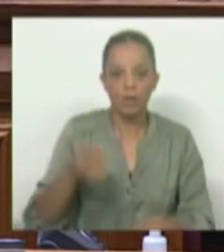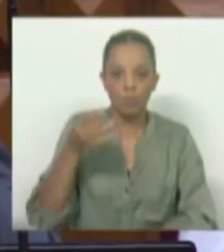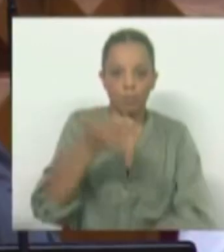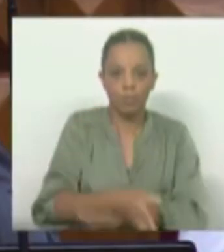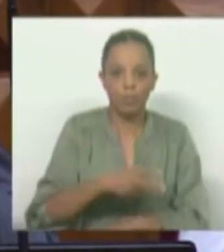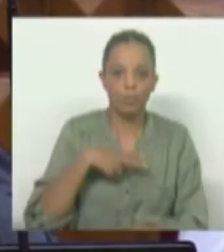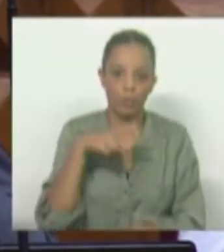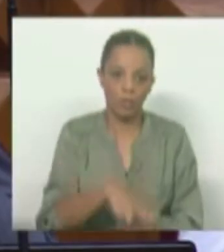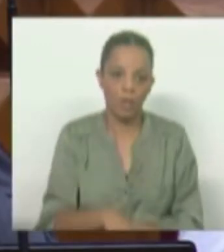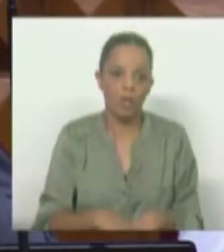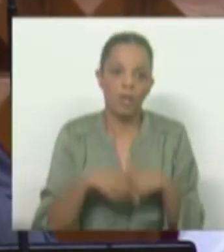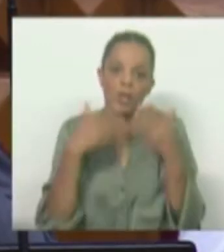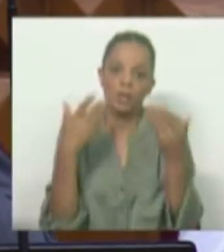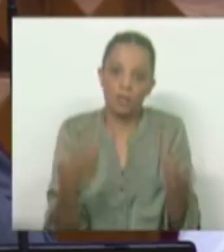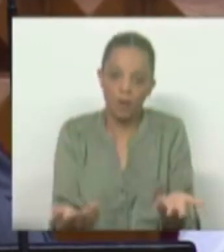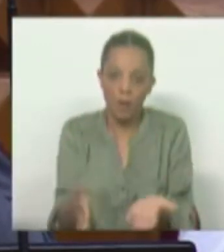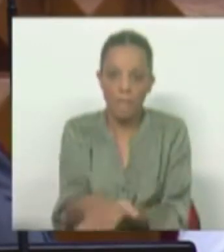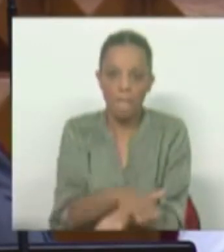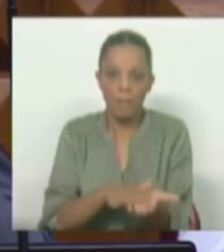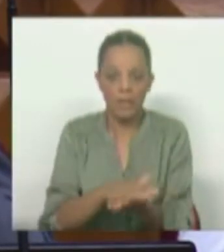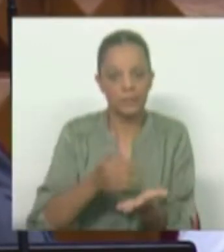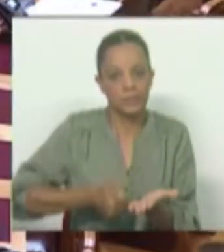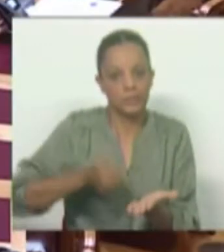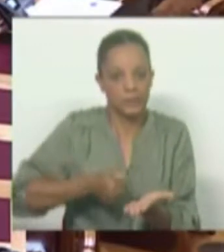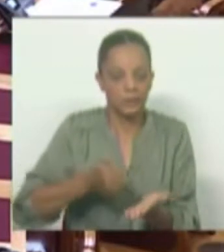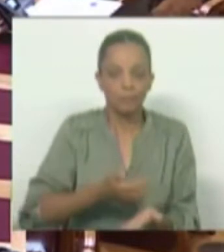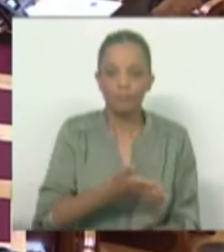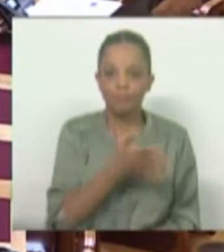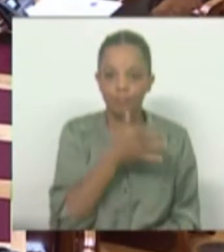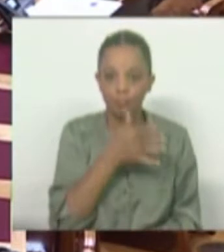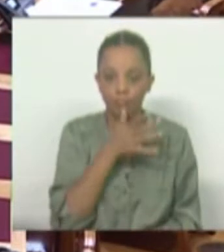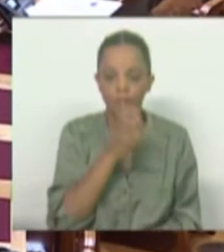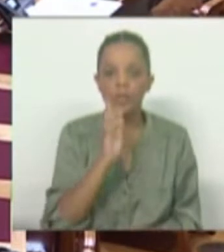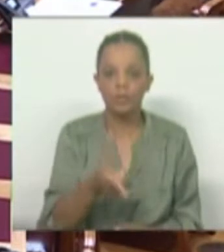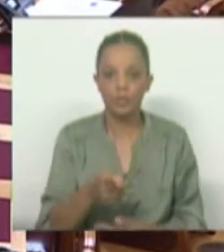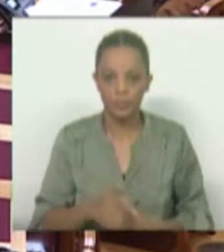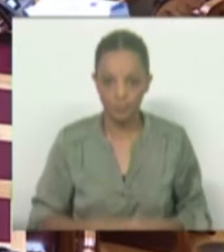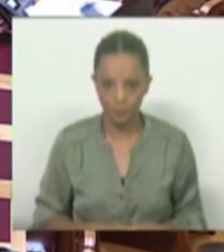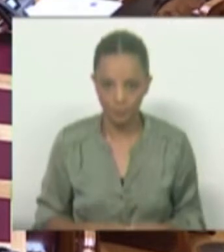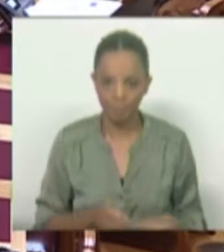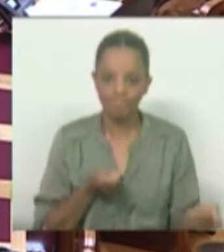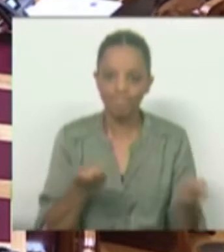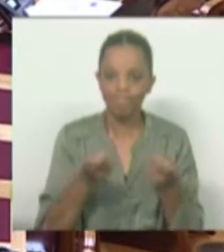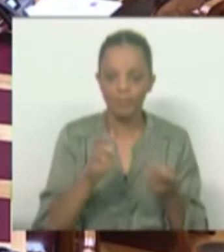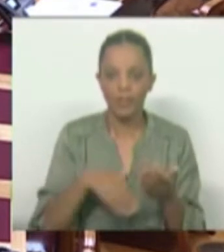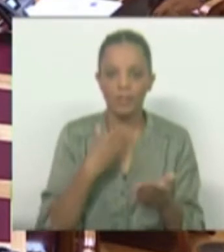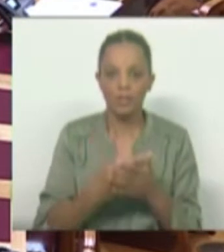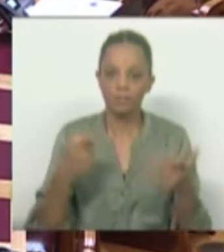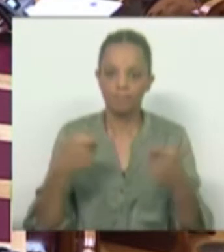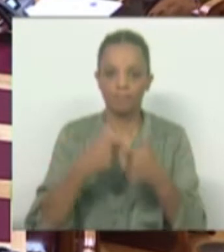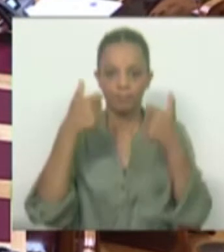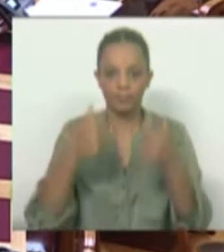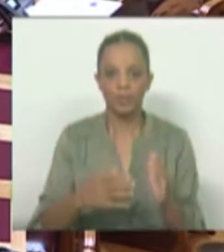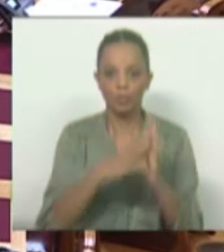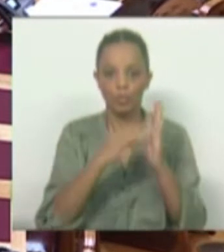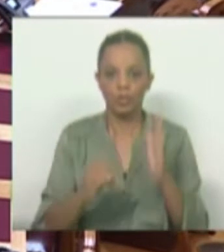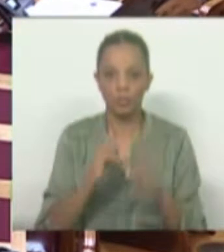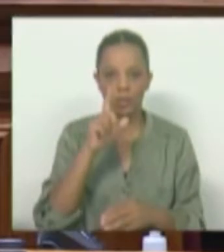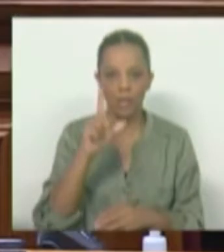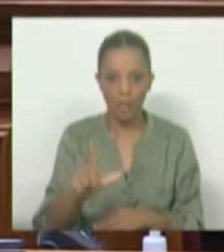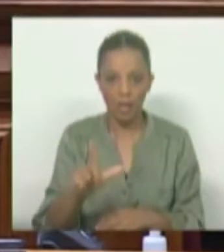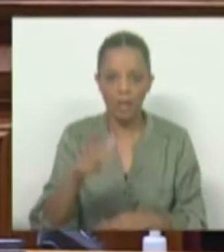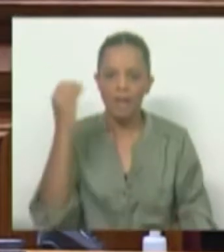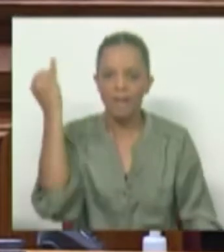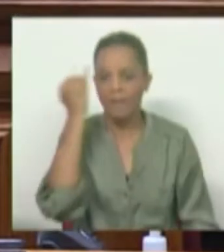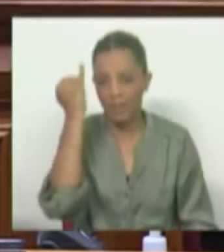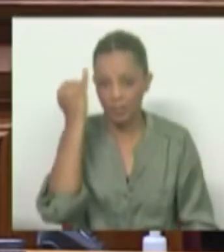E, por isso, o grande pilar da argumentação é que a gestão seria mais eficiente no modelo da iniciativa liberal, é